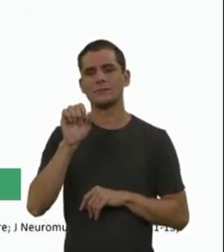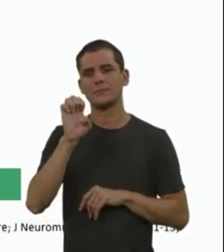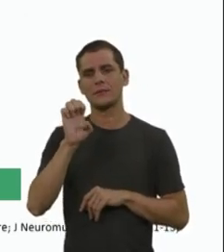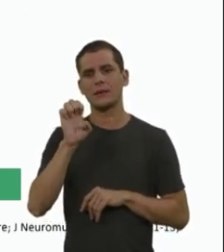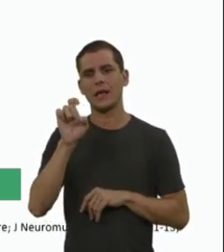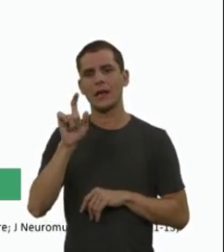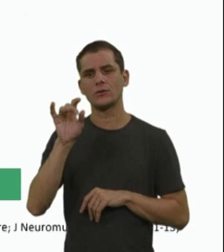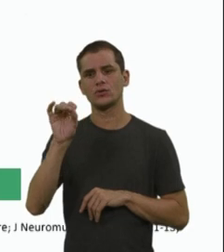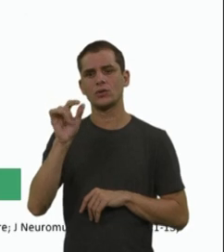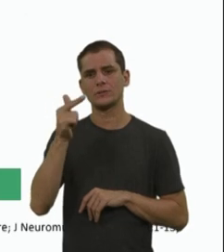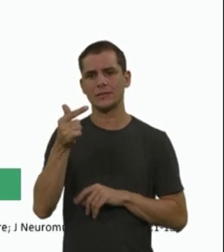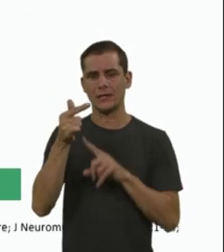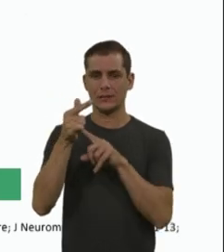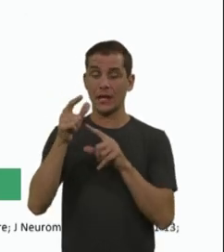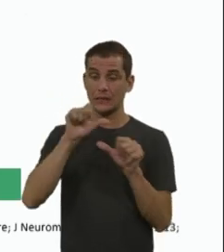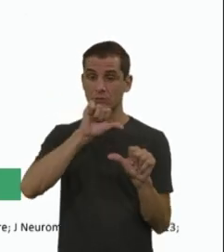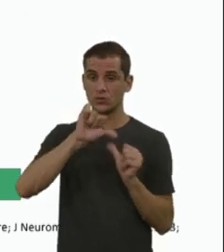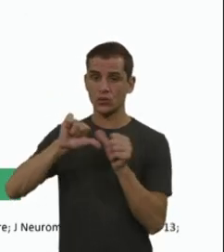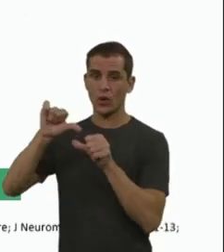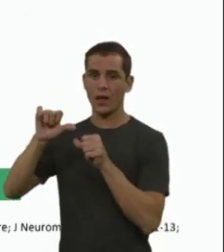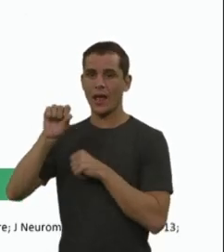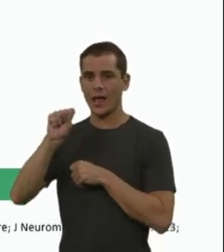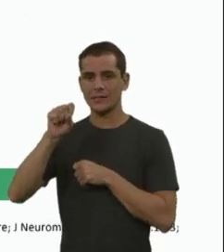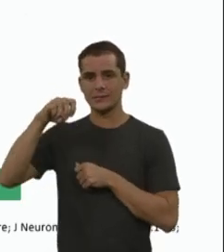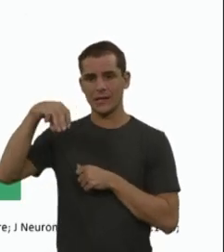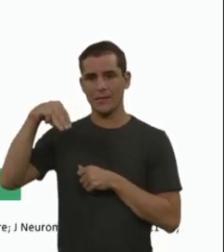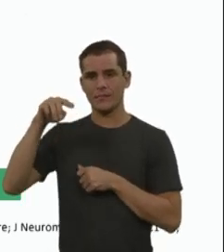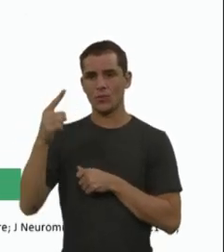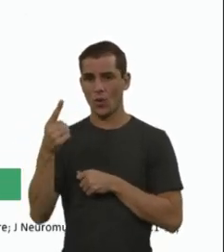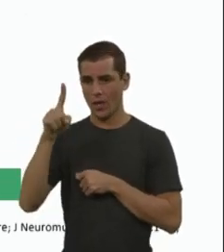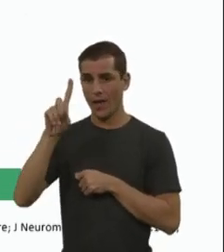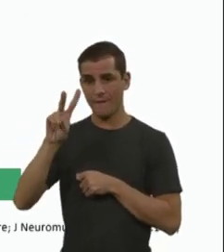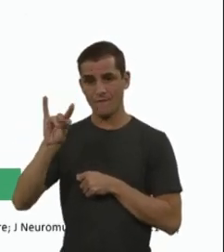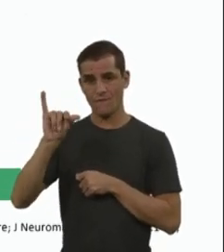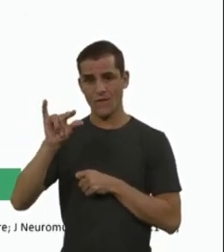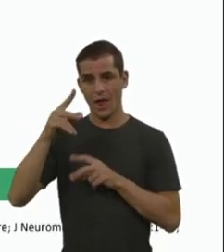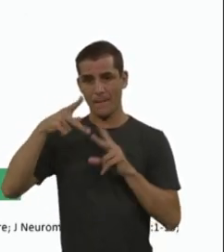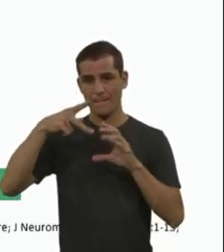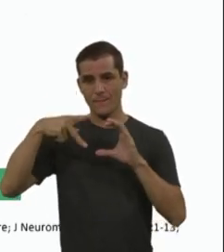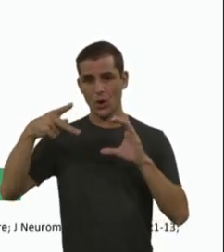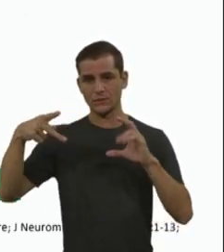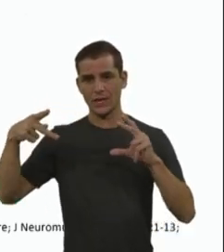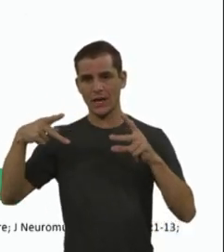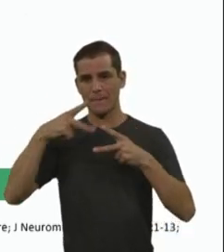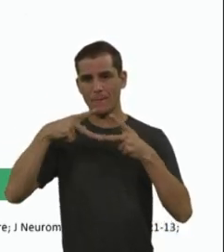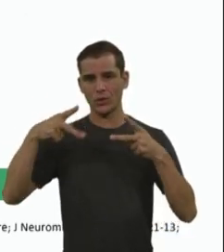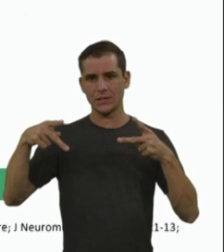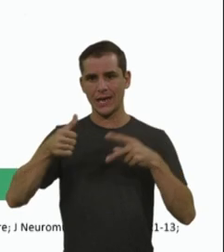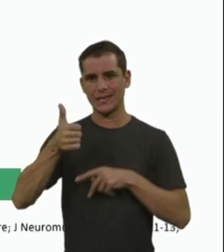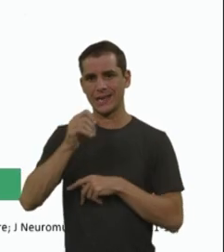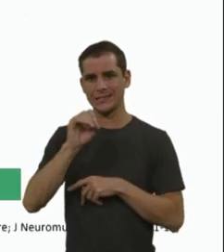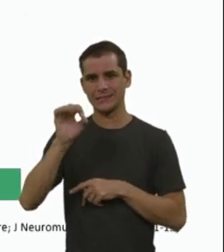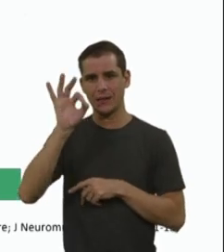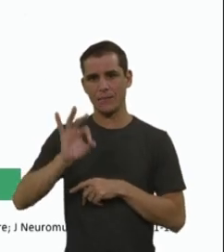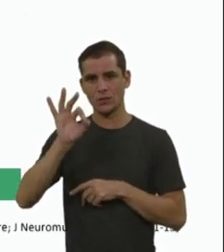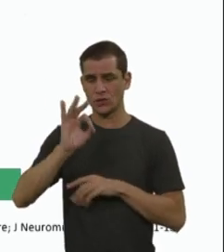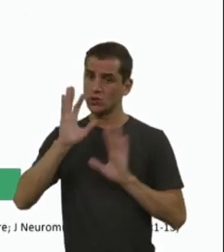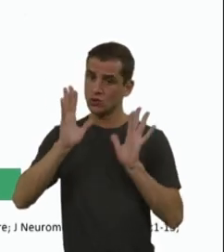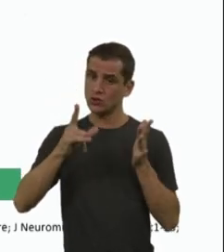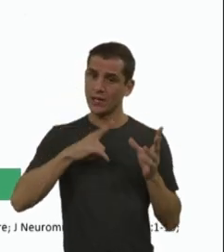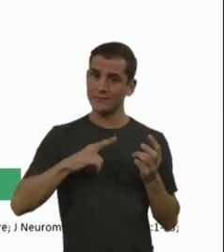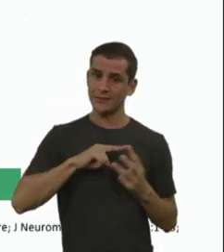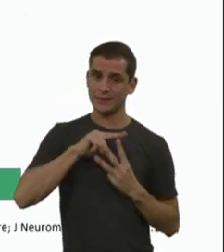SMN1. Então, ele vai passar a produzir 100% de proteína funcional. Então, a gente já tem essas três terapias